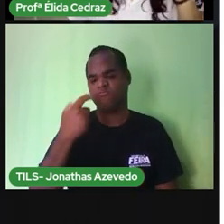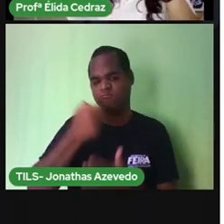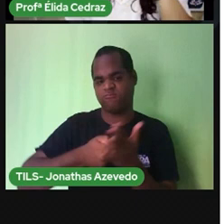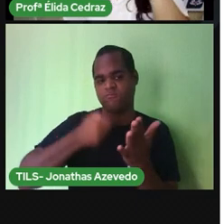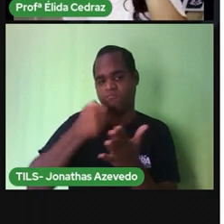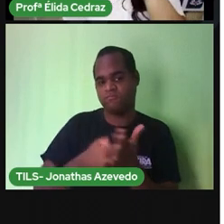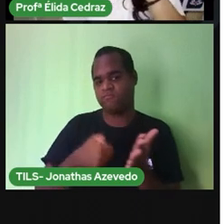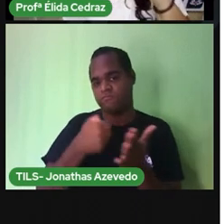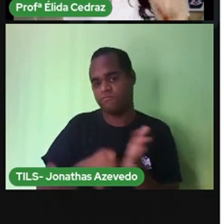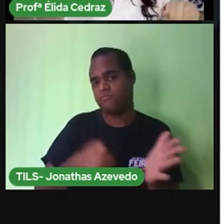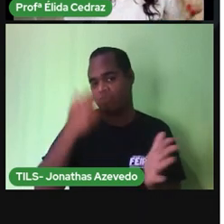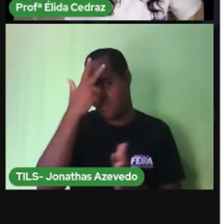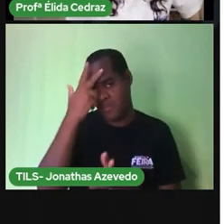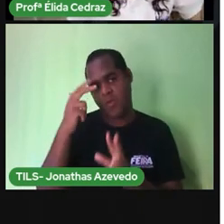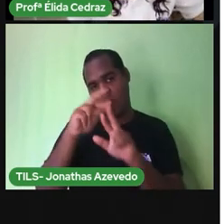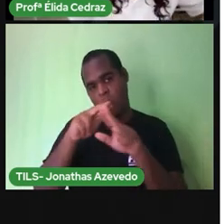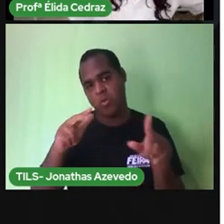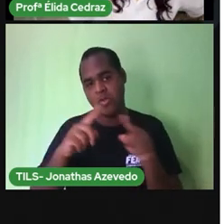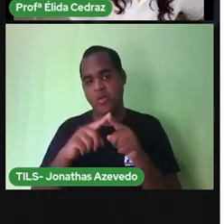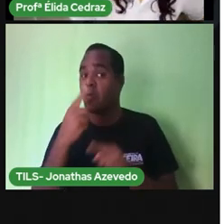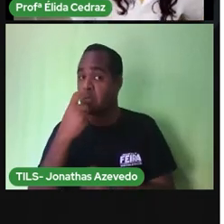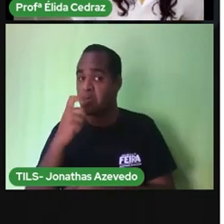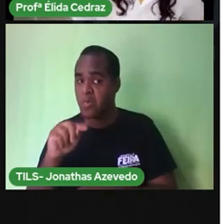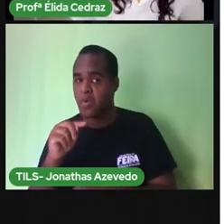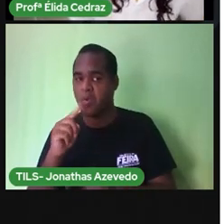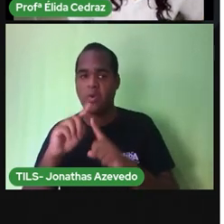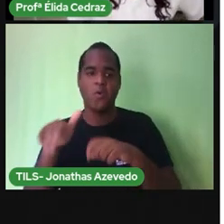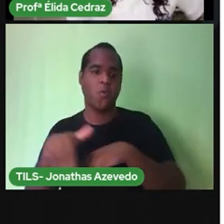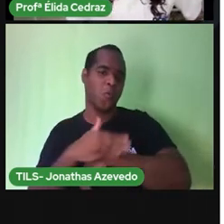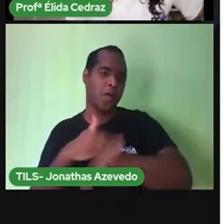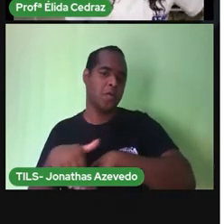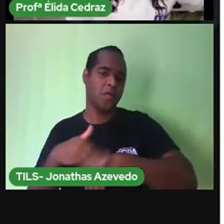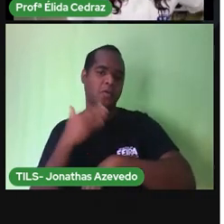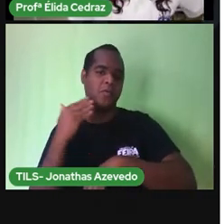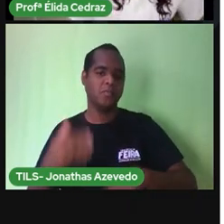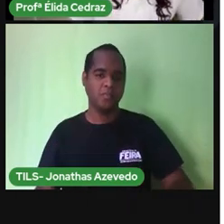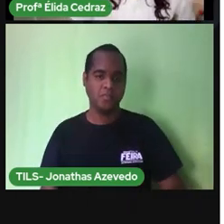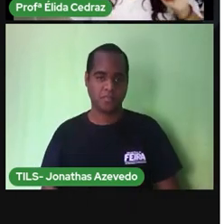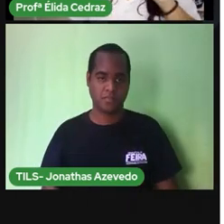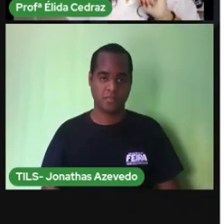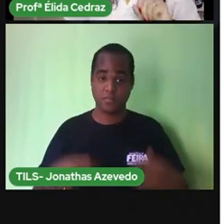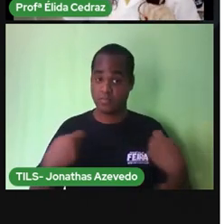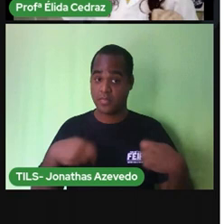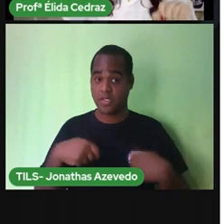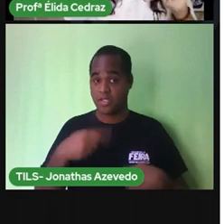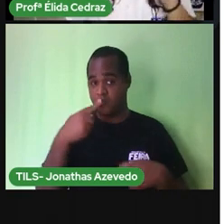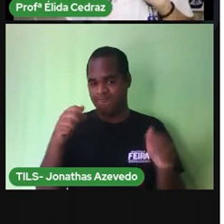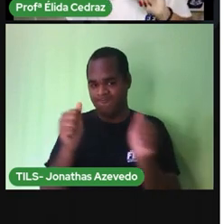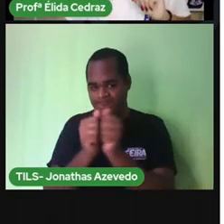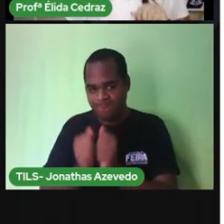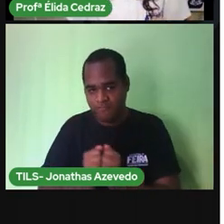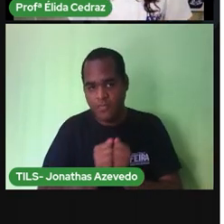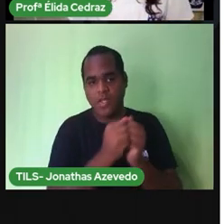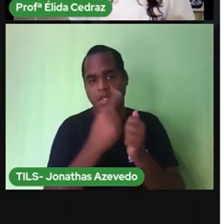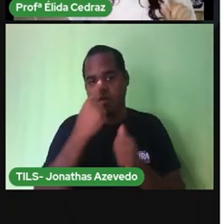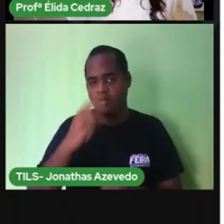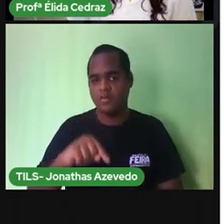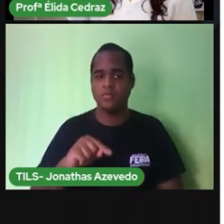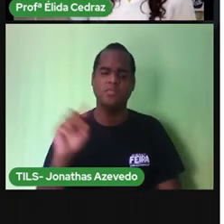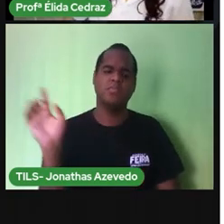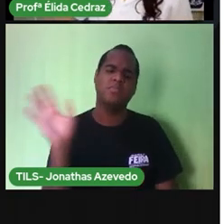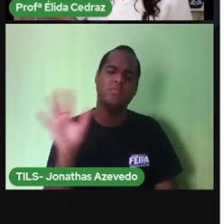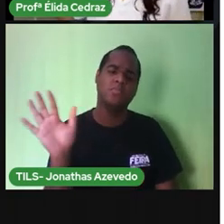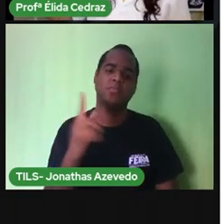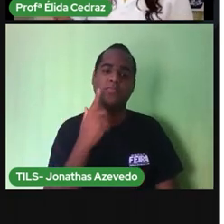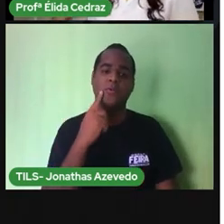somente o gari que tem que varrer a rua que tem que juntar o lixo não se você estiver passando pela